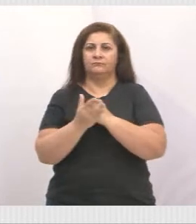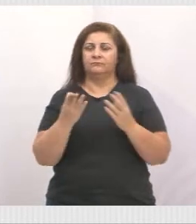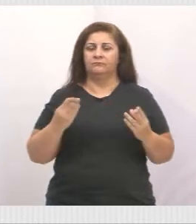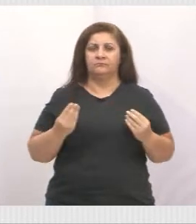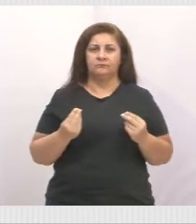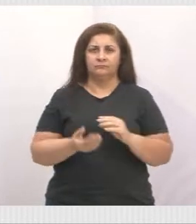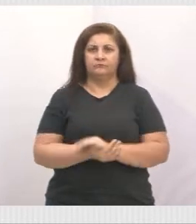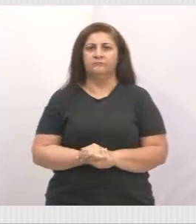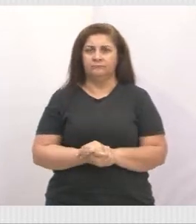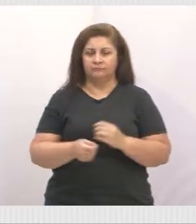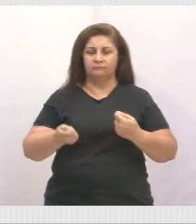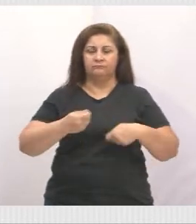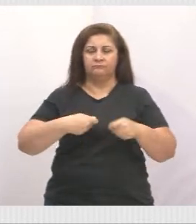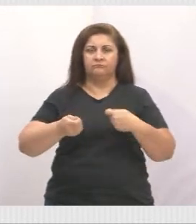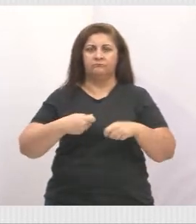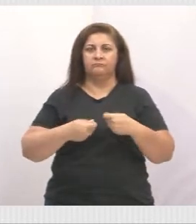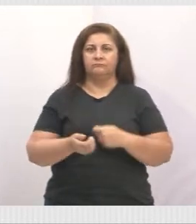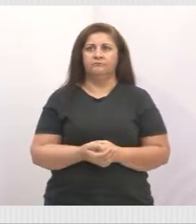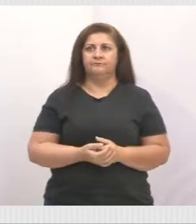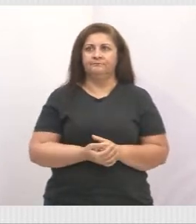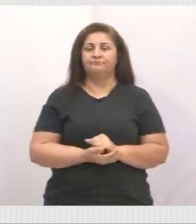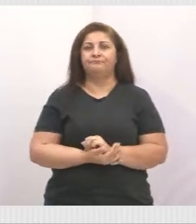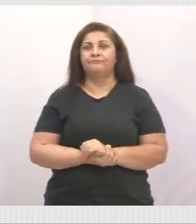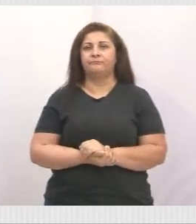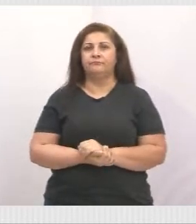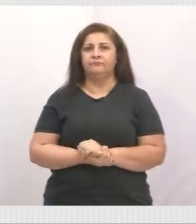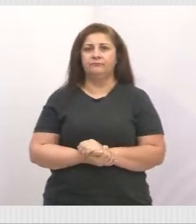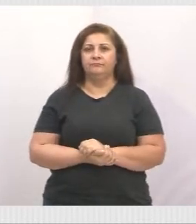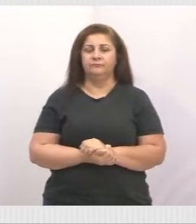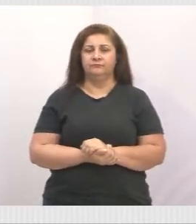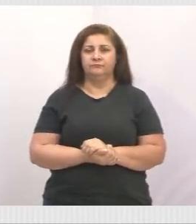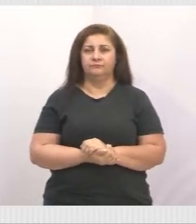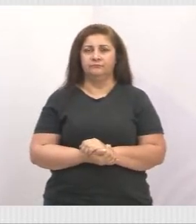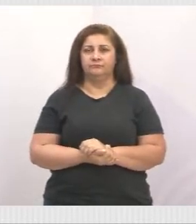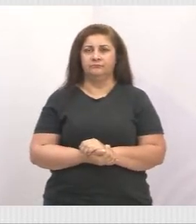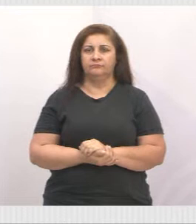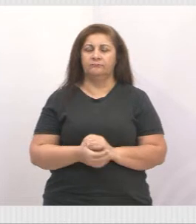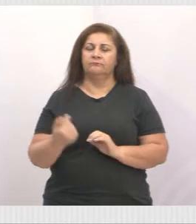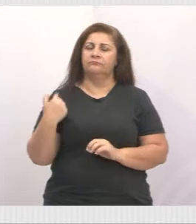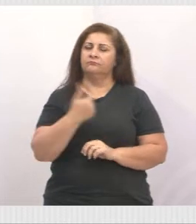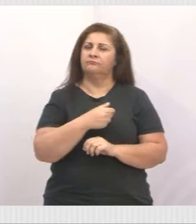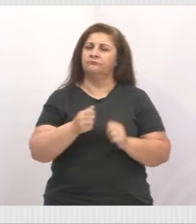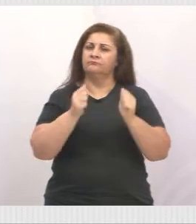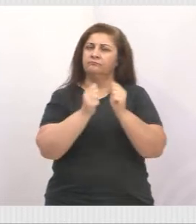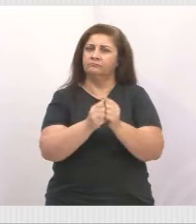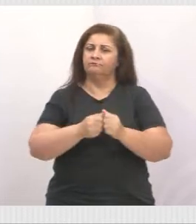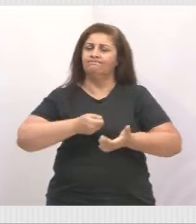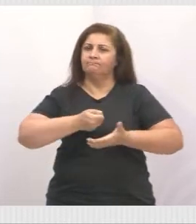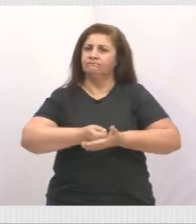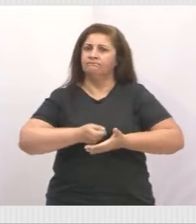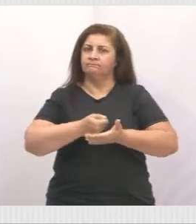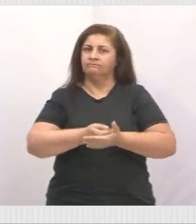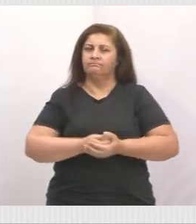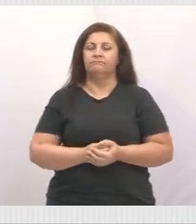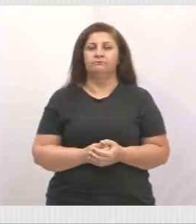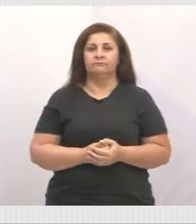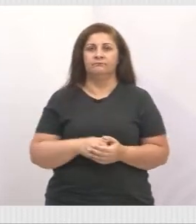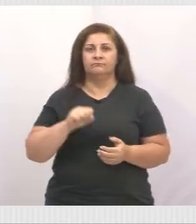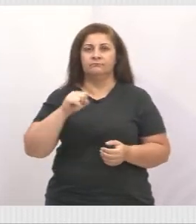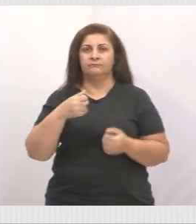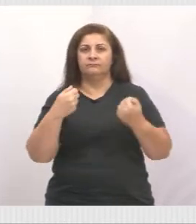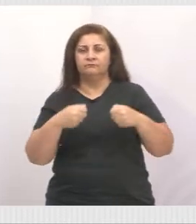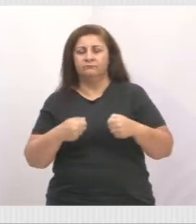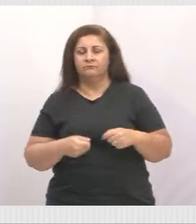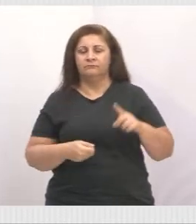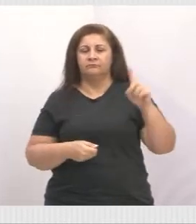da administração. Então, juntos nessa luta. E o que precisar de